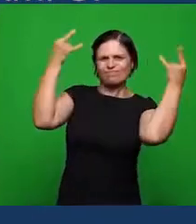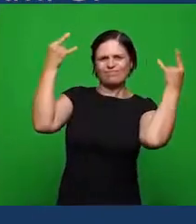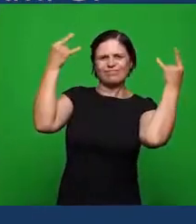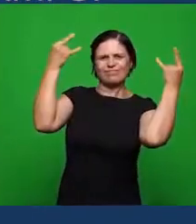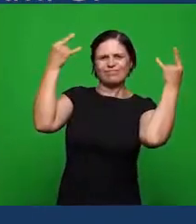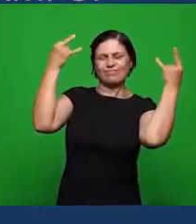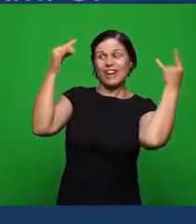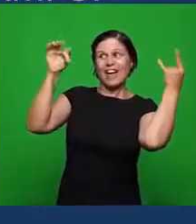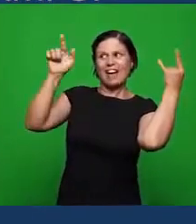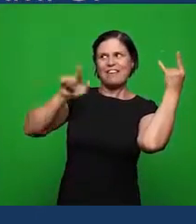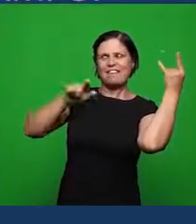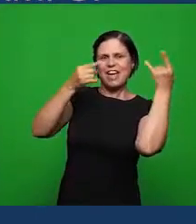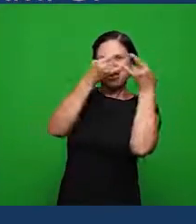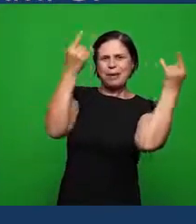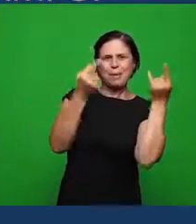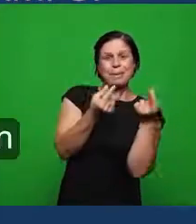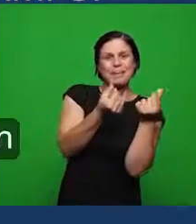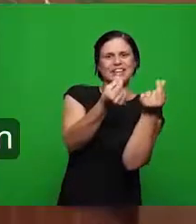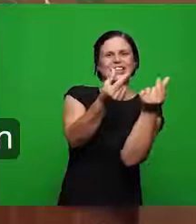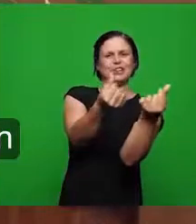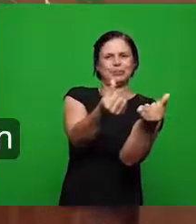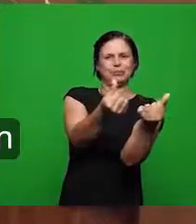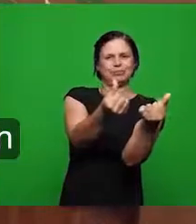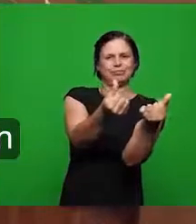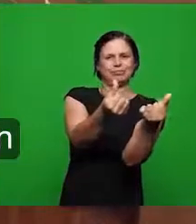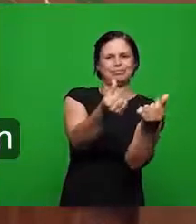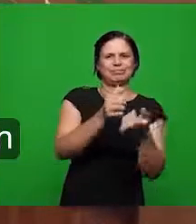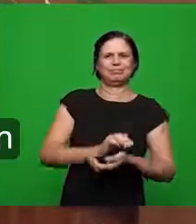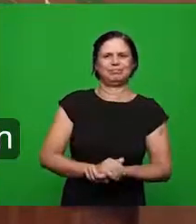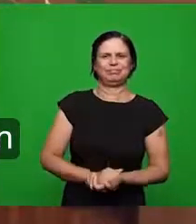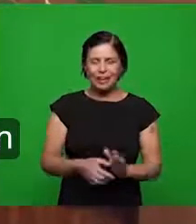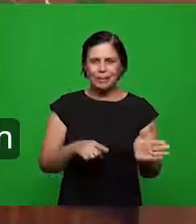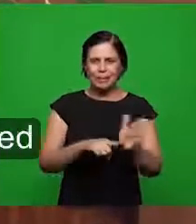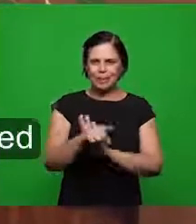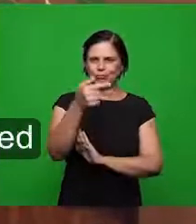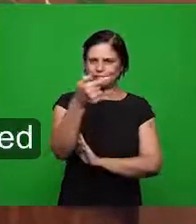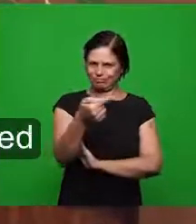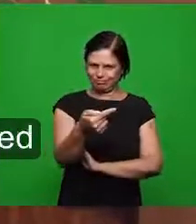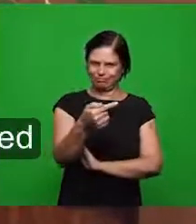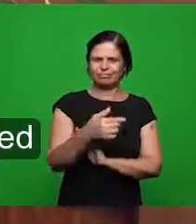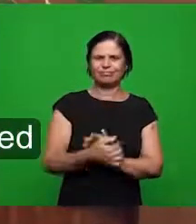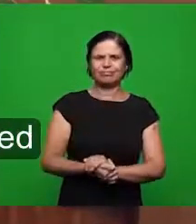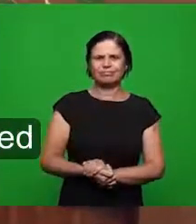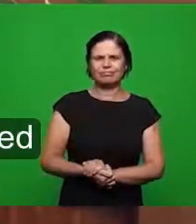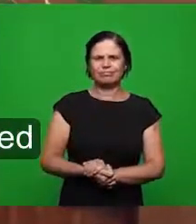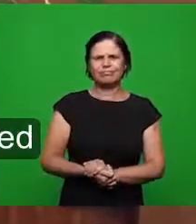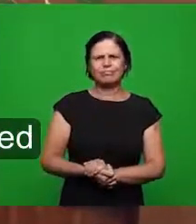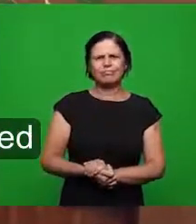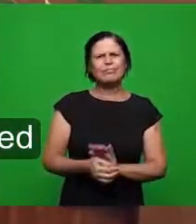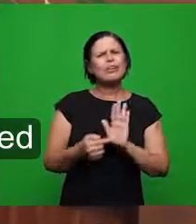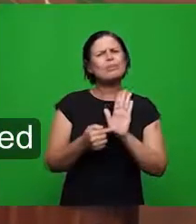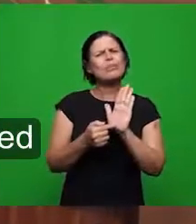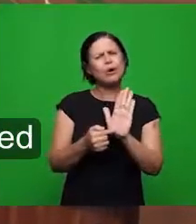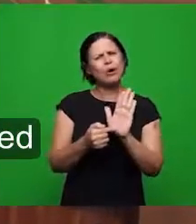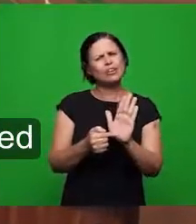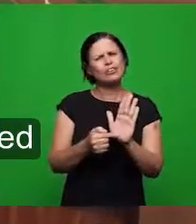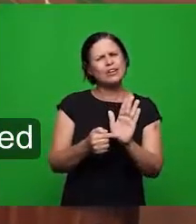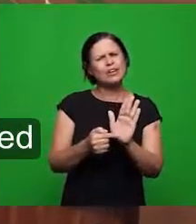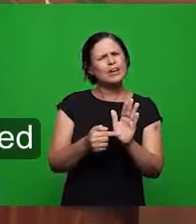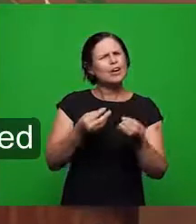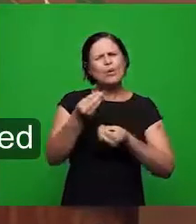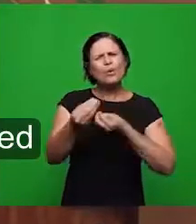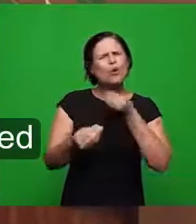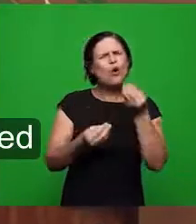vida em morte vamos para os irmãos agora a pergunta seguinte cite alguns sinais de morte da fé